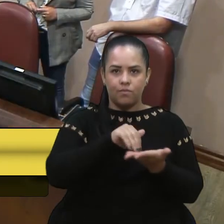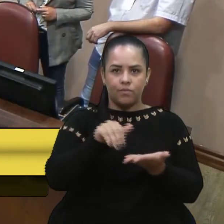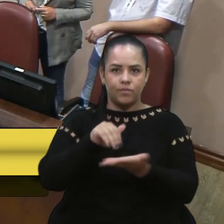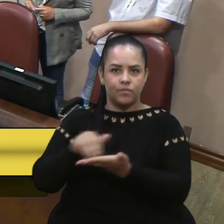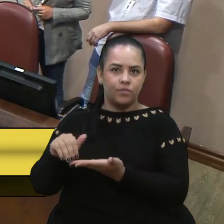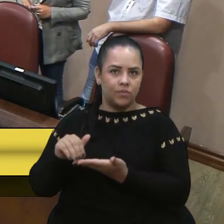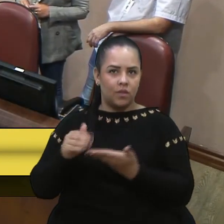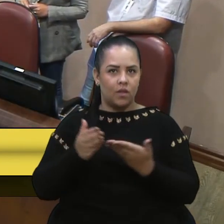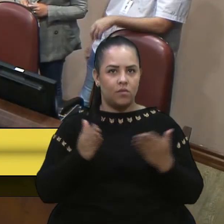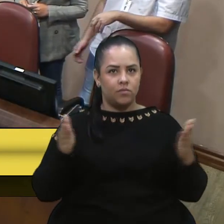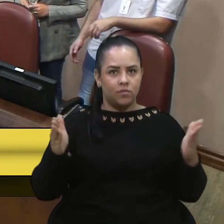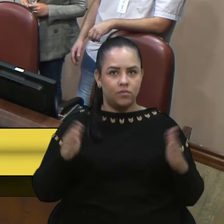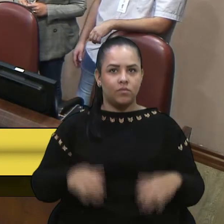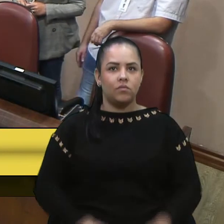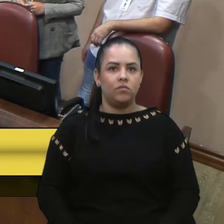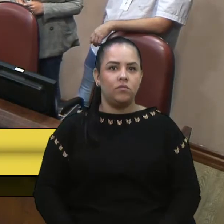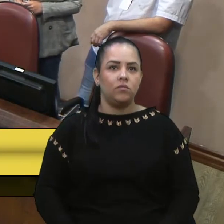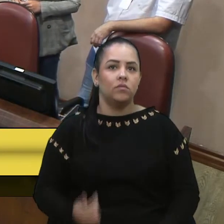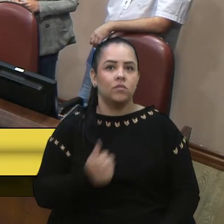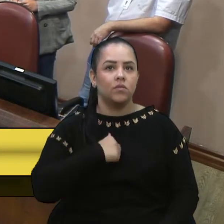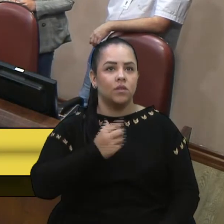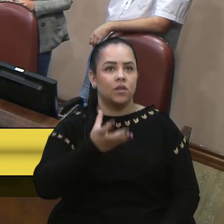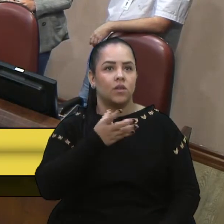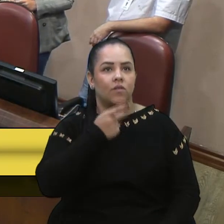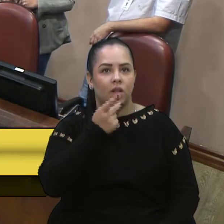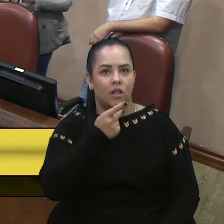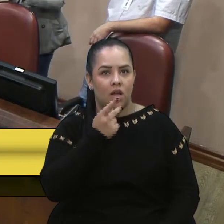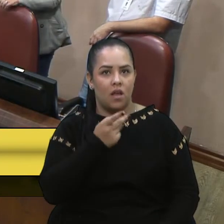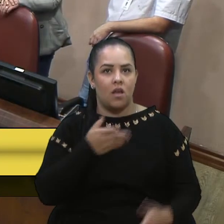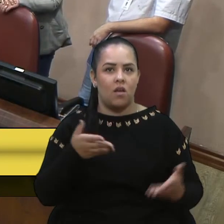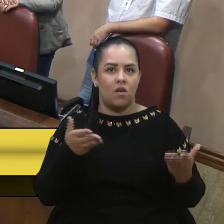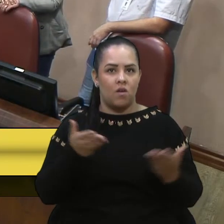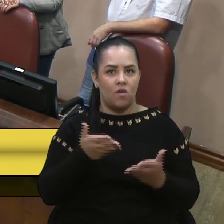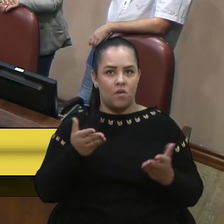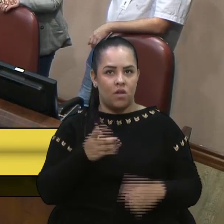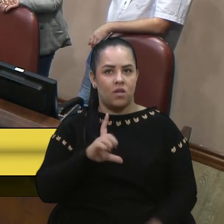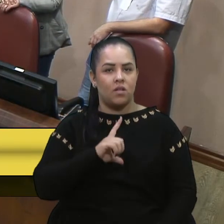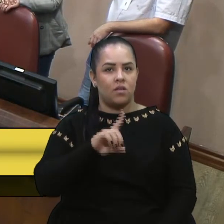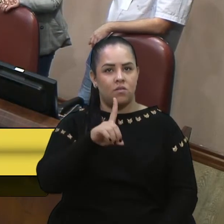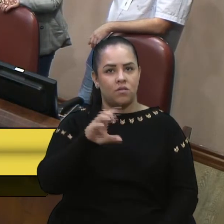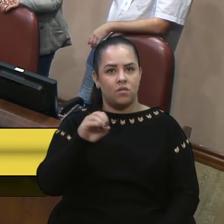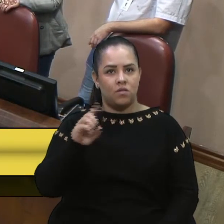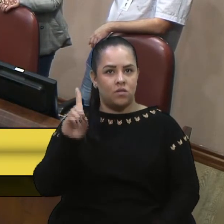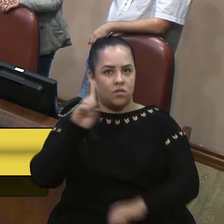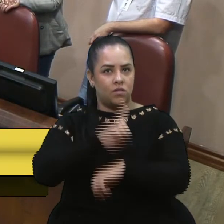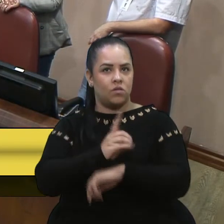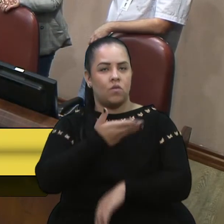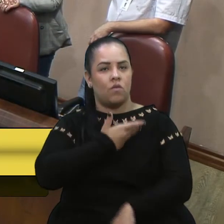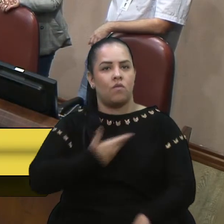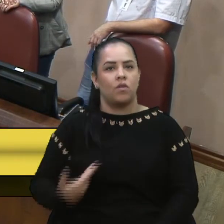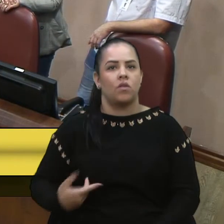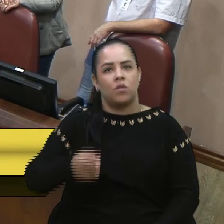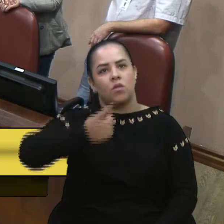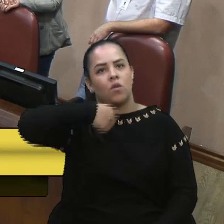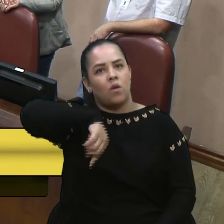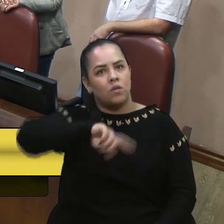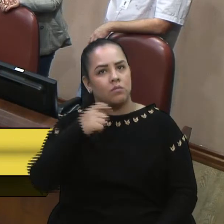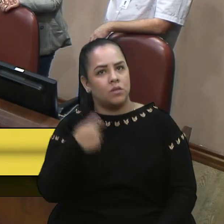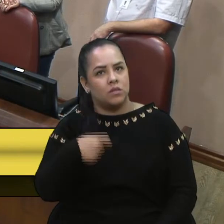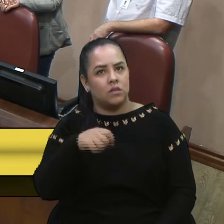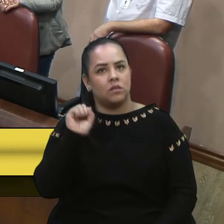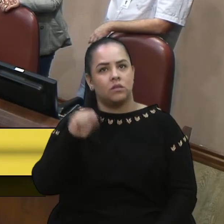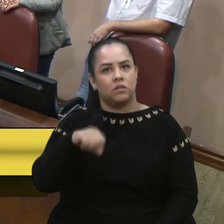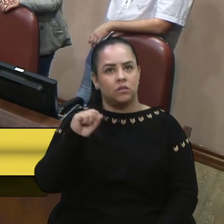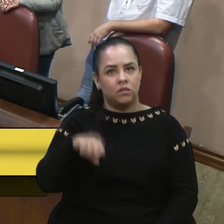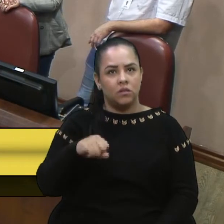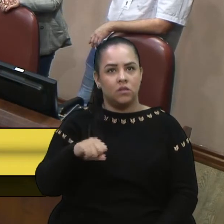Então, pessoal, dizer que agora falando na questão dos nossos 100 dias de governo, a gente tem que parabenizar sim o prefeito Adiló, que de